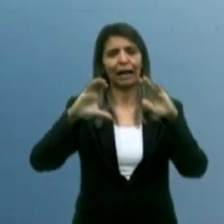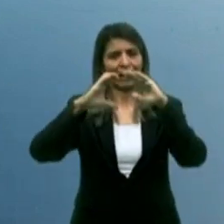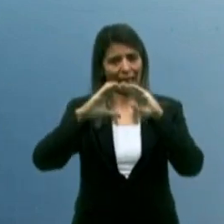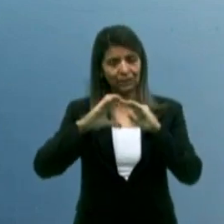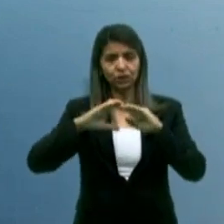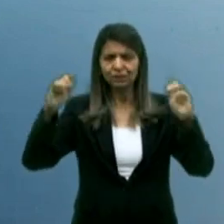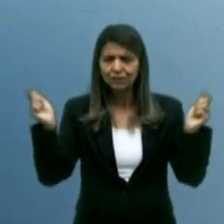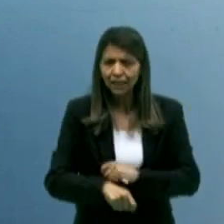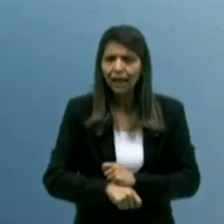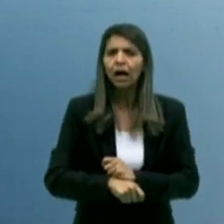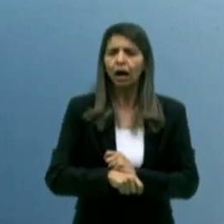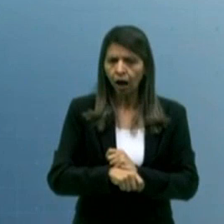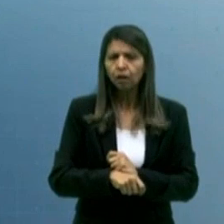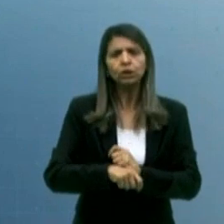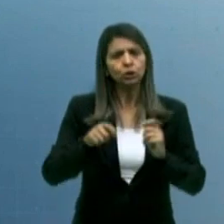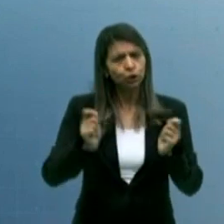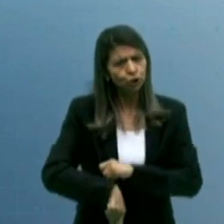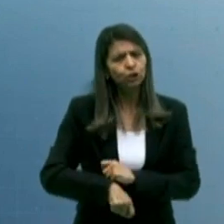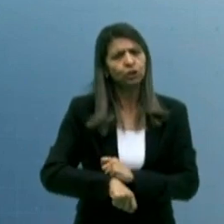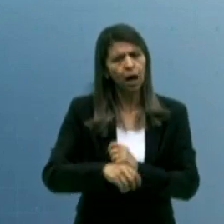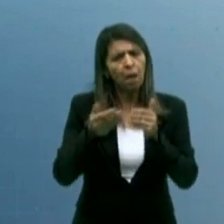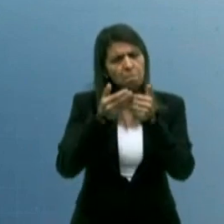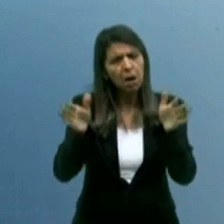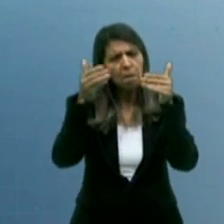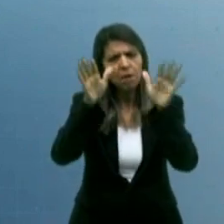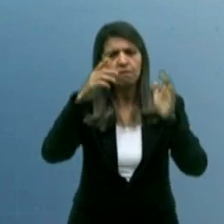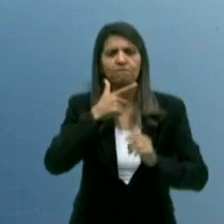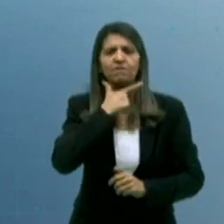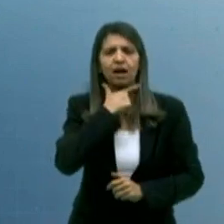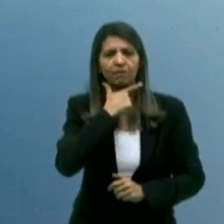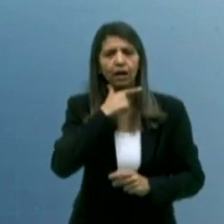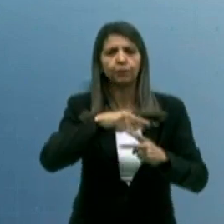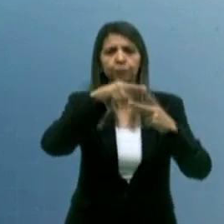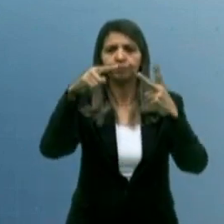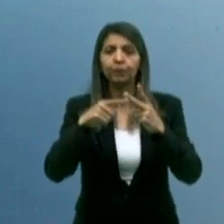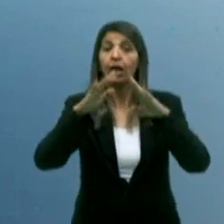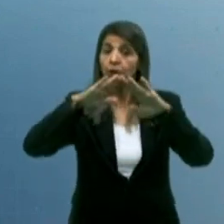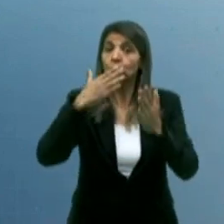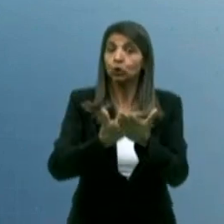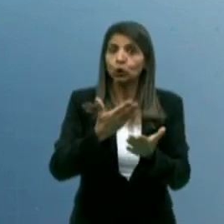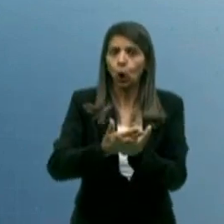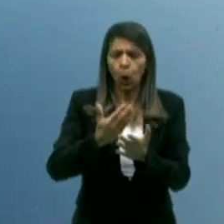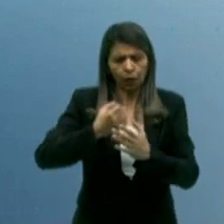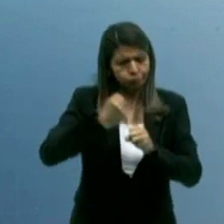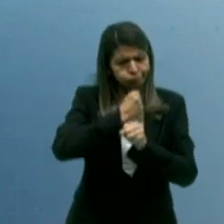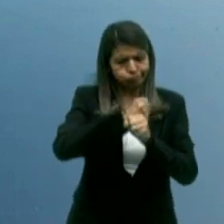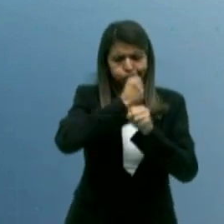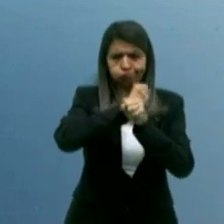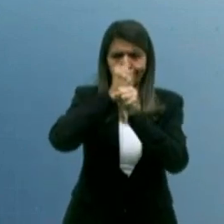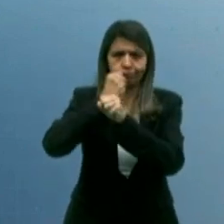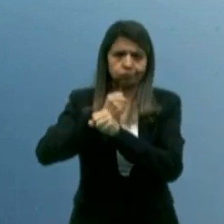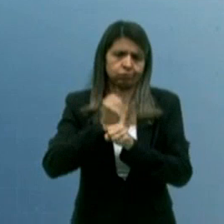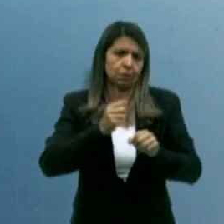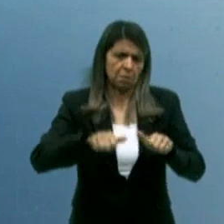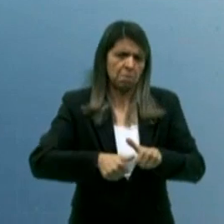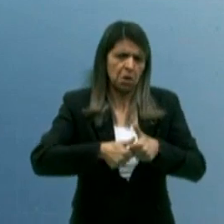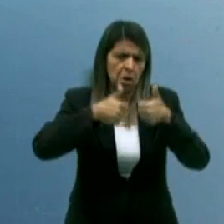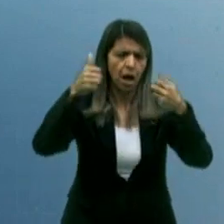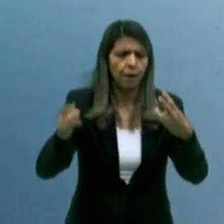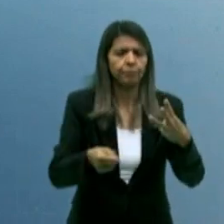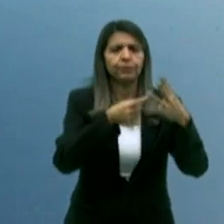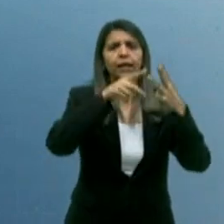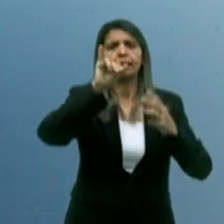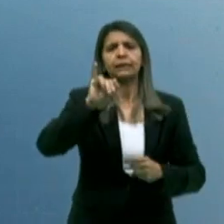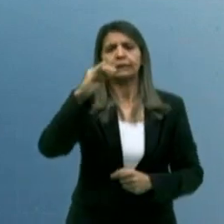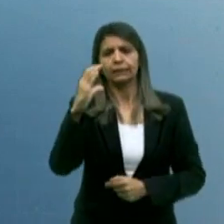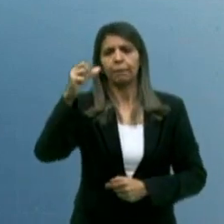vagas de creches a gente já abriu. Reformando escolas. Repartindo o ICMS, que é um tema um pouco mais complexo, mas funciona,